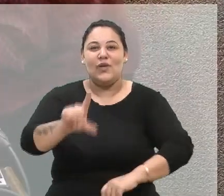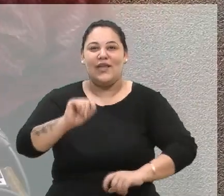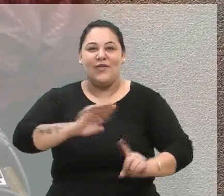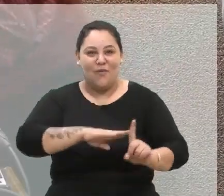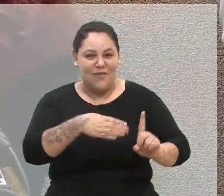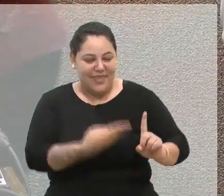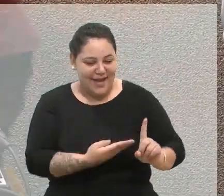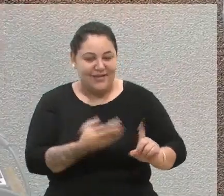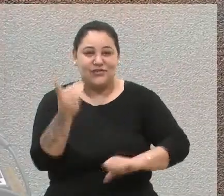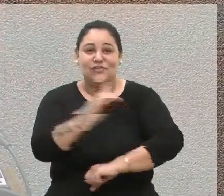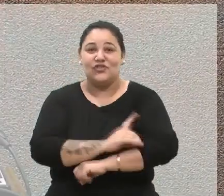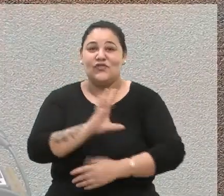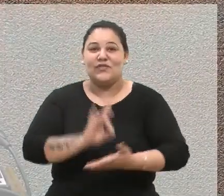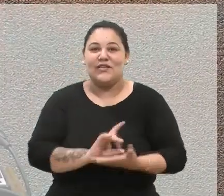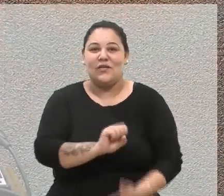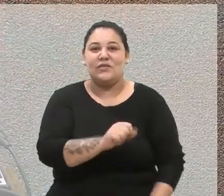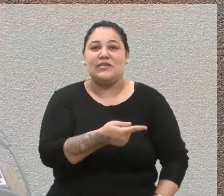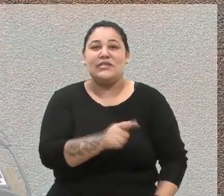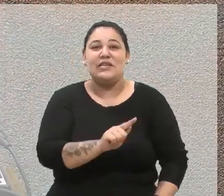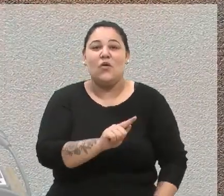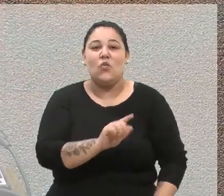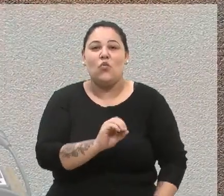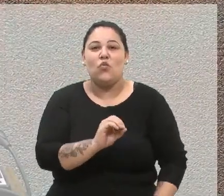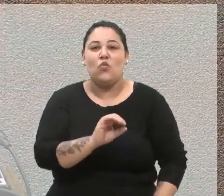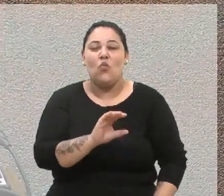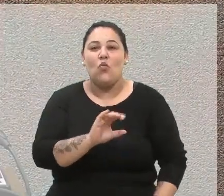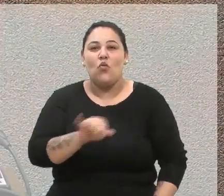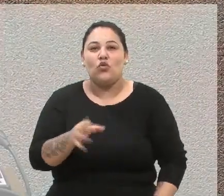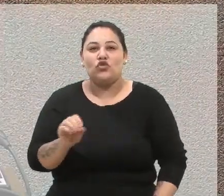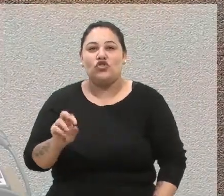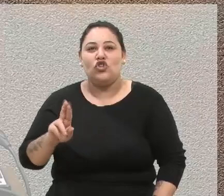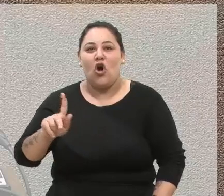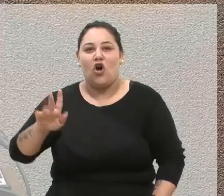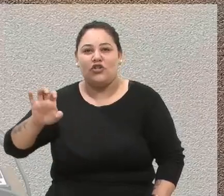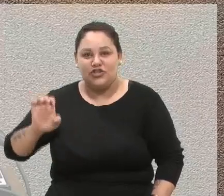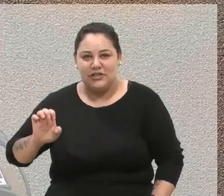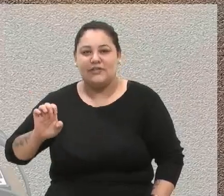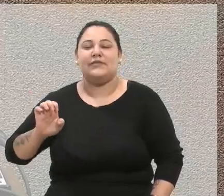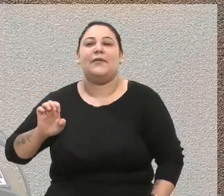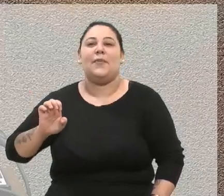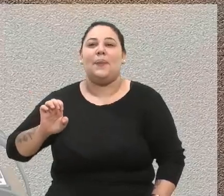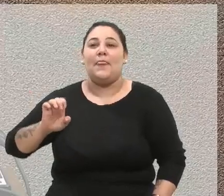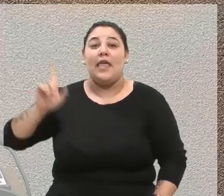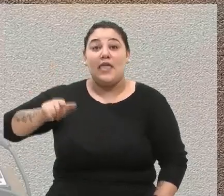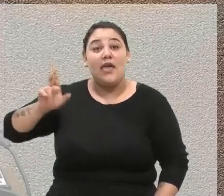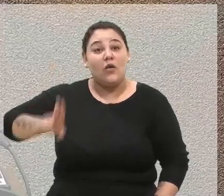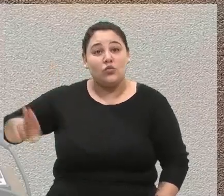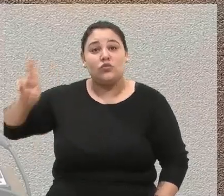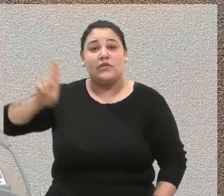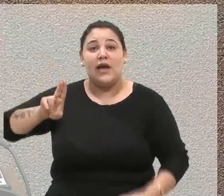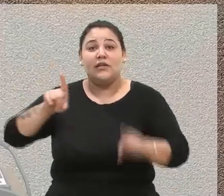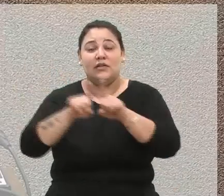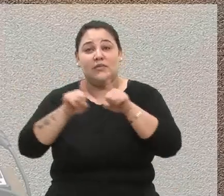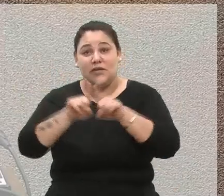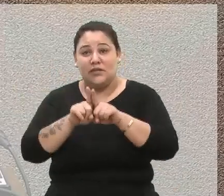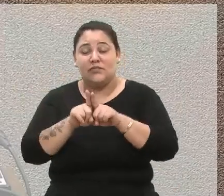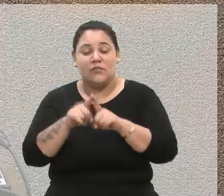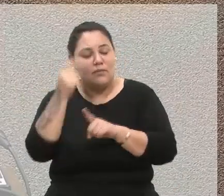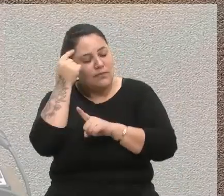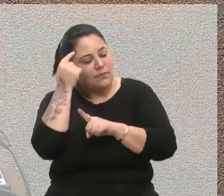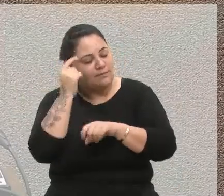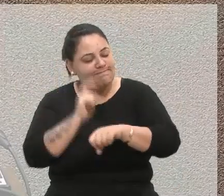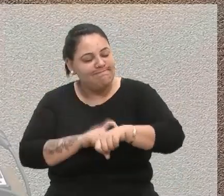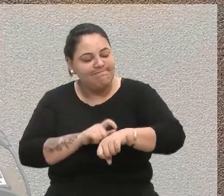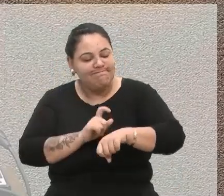Dia de São Jorge, patrono do escotismo, e é utilizada pelos membros do movimento como um momento de reflexão